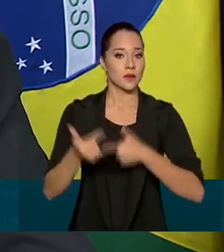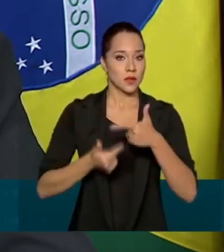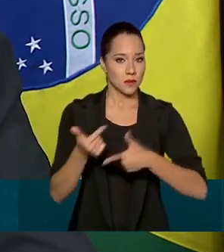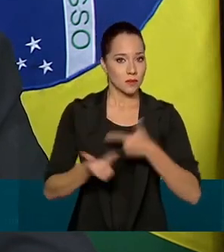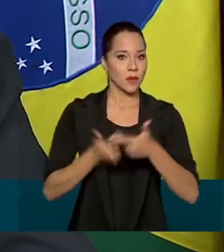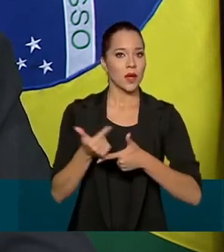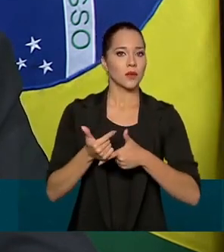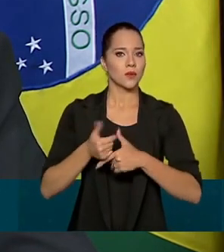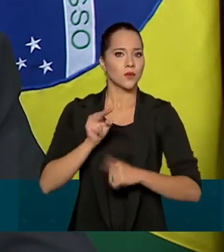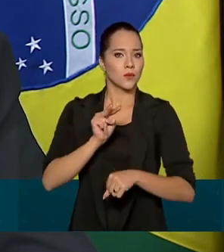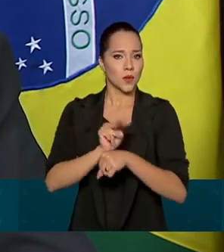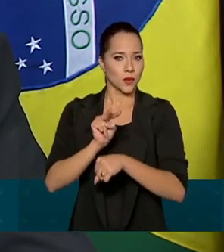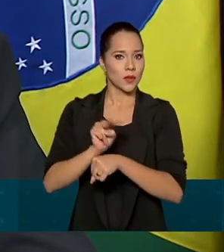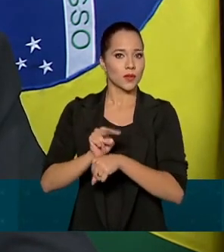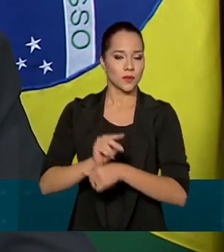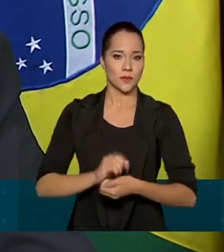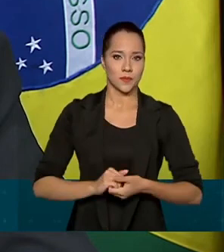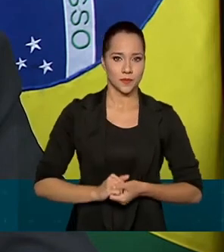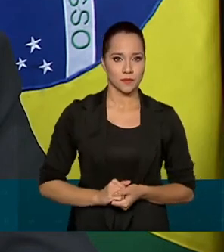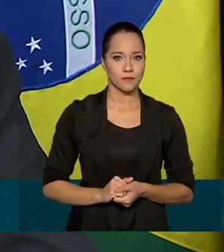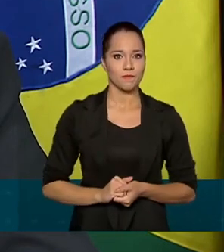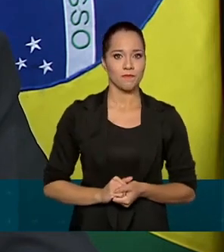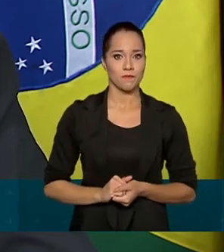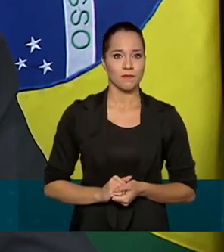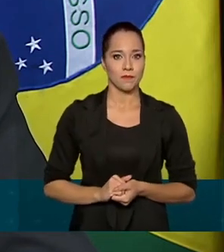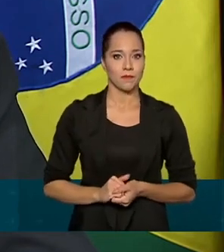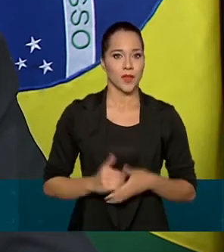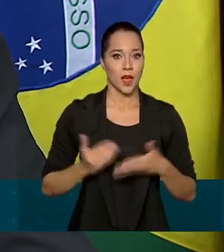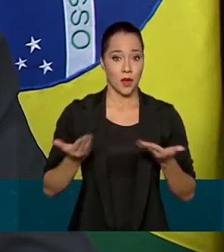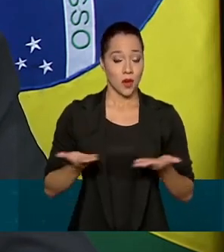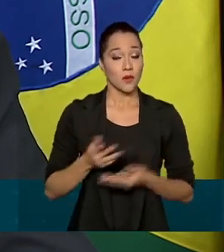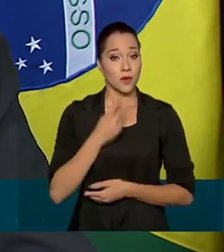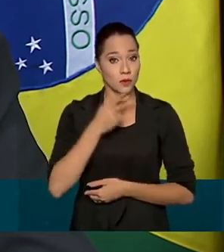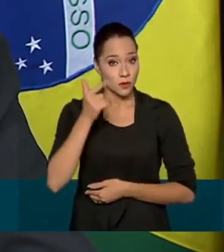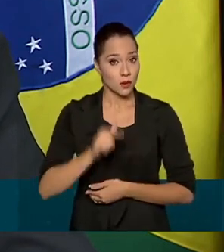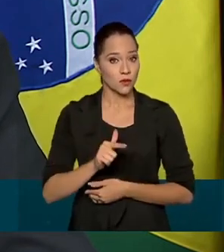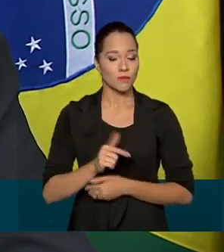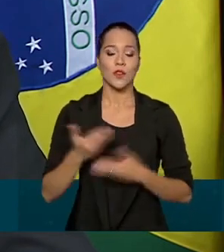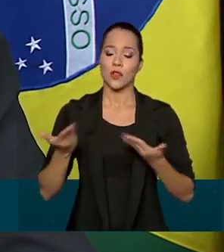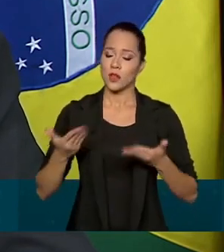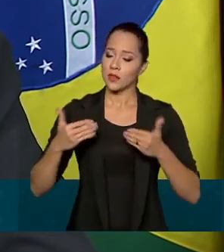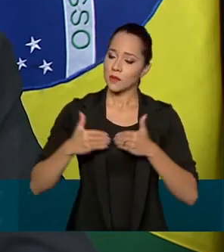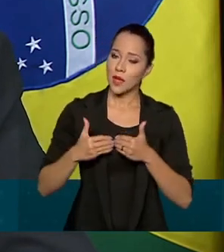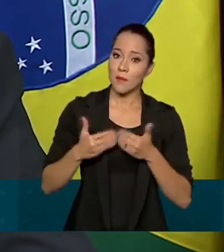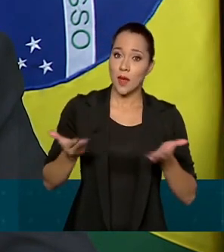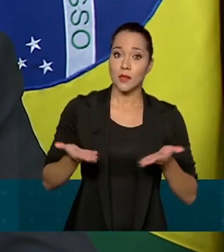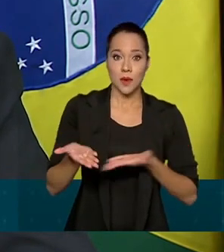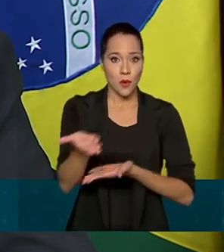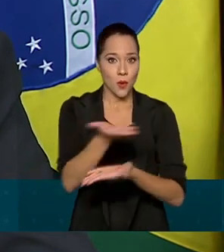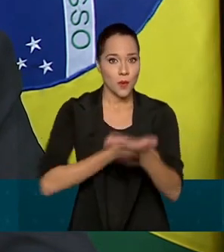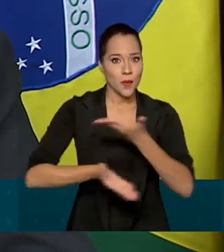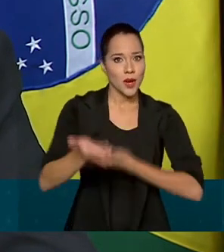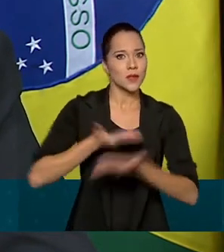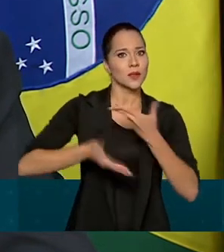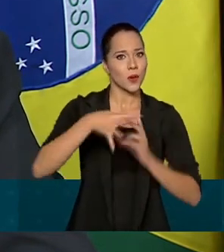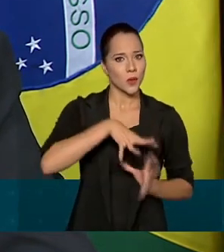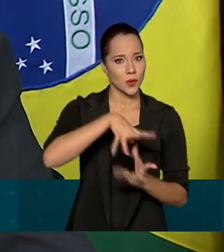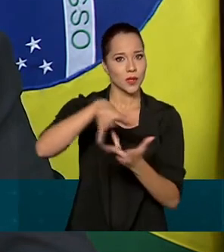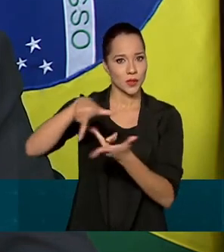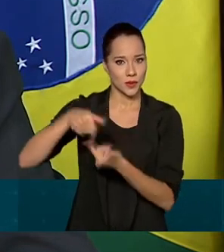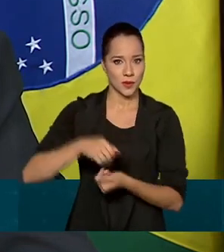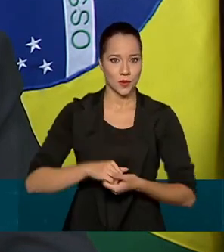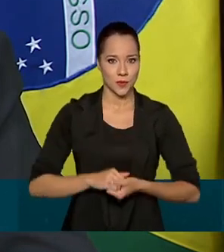de conservação. Estamos, reitero, abertos à cooperação internacional.